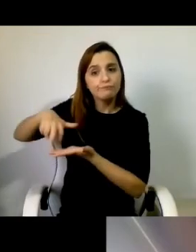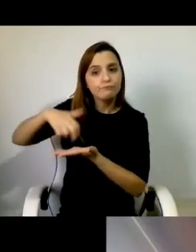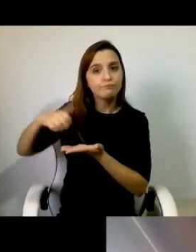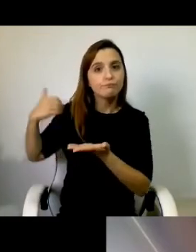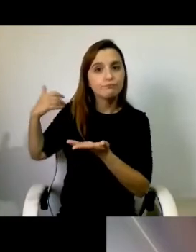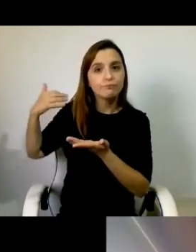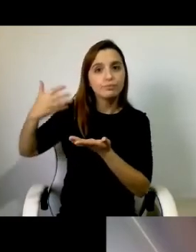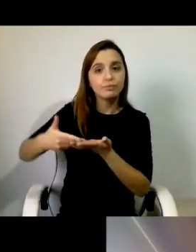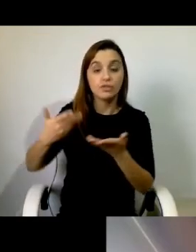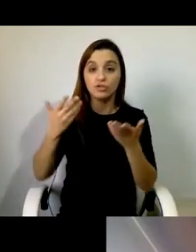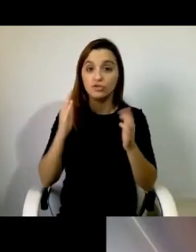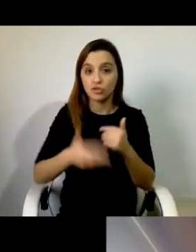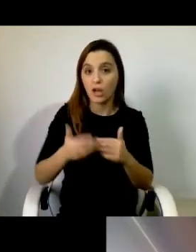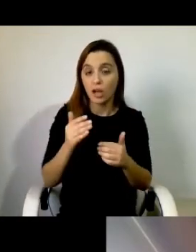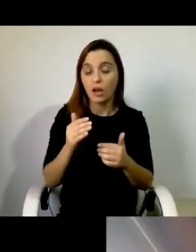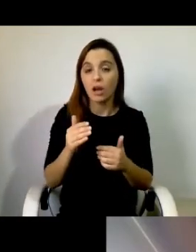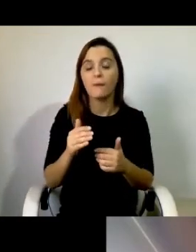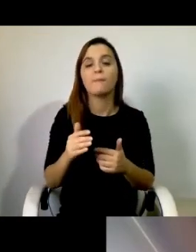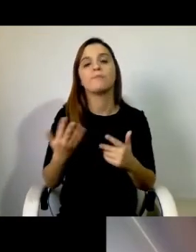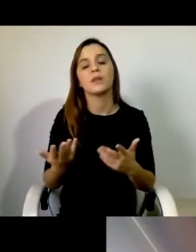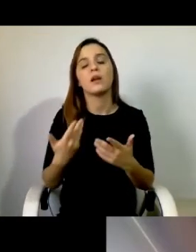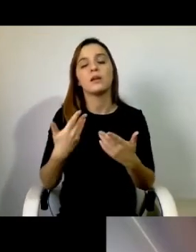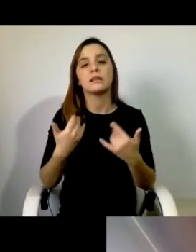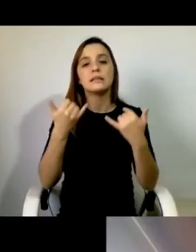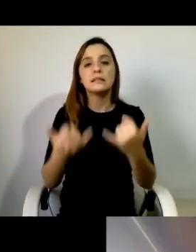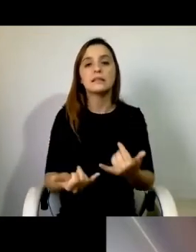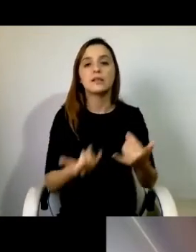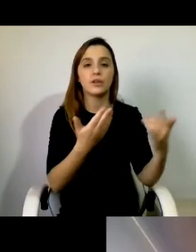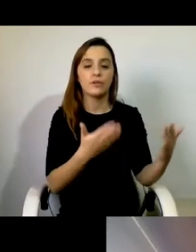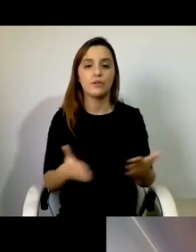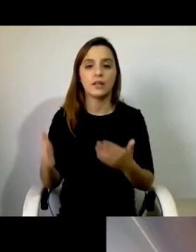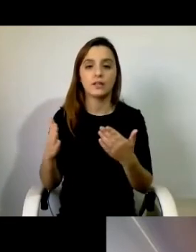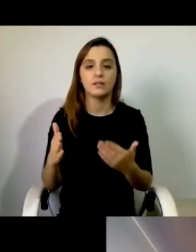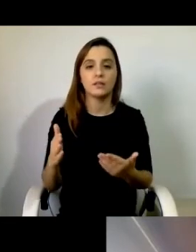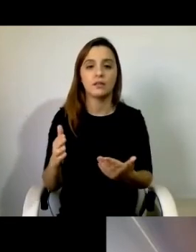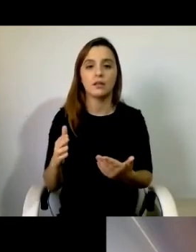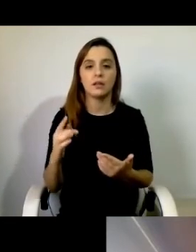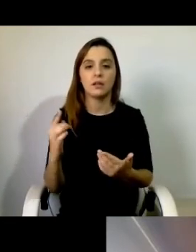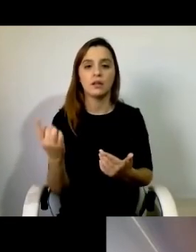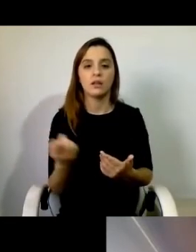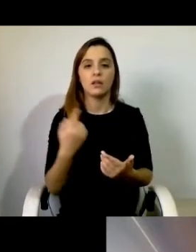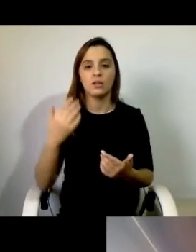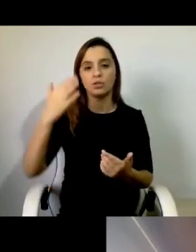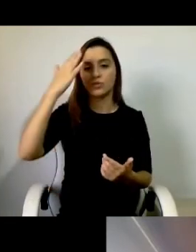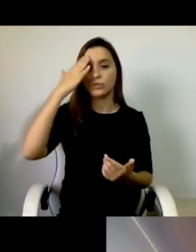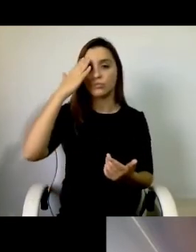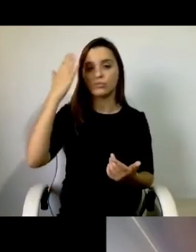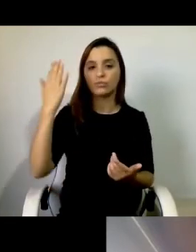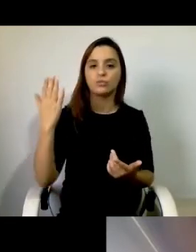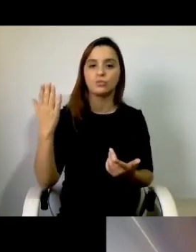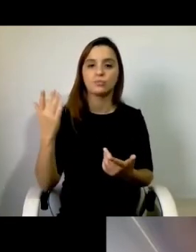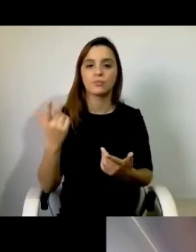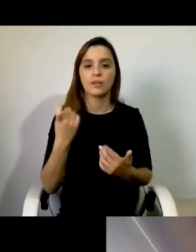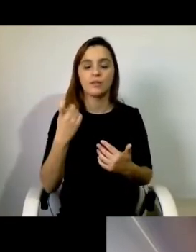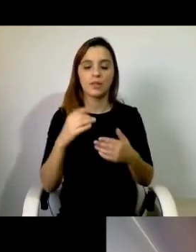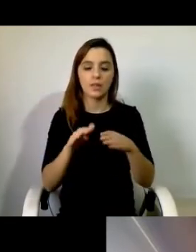Mas vamos chegar à fase, aliás, estamos a chegar à fase em que é preciso dar um passo à frente.